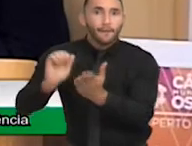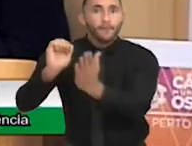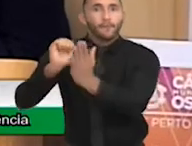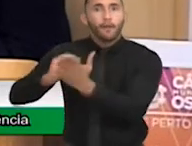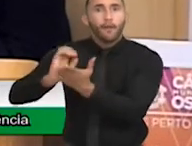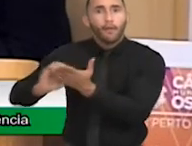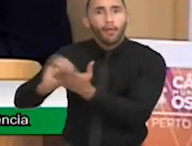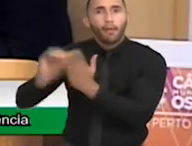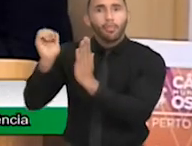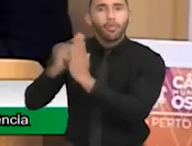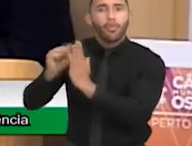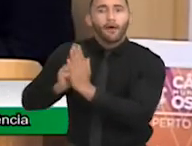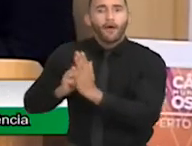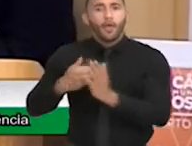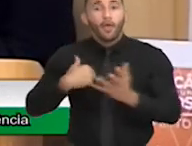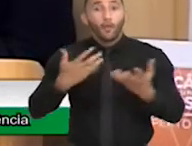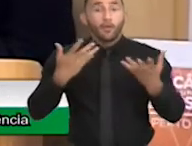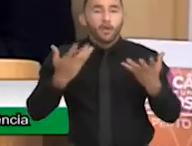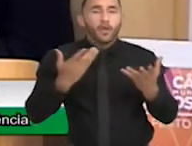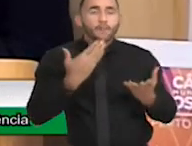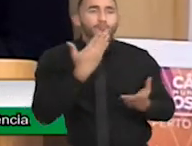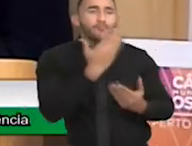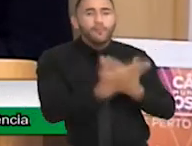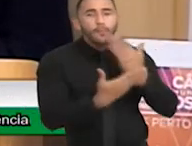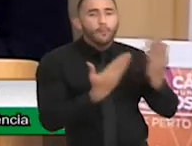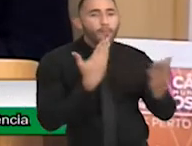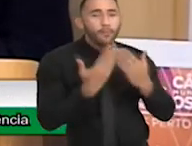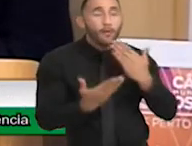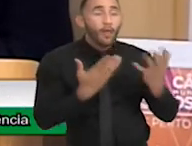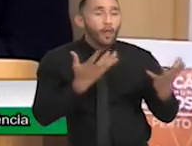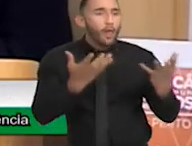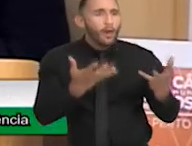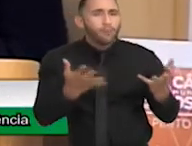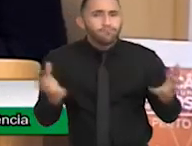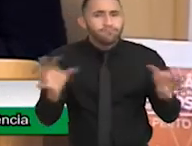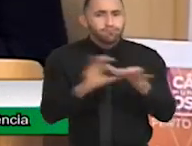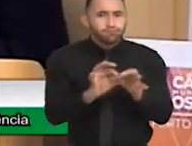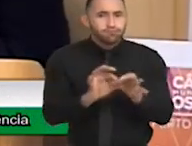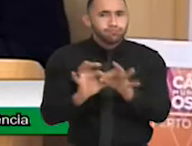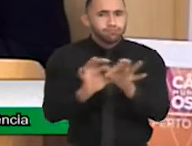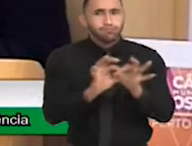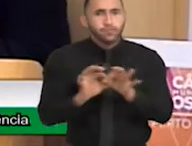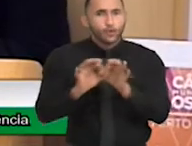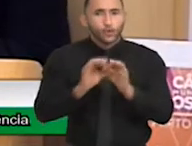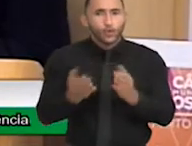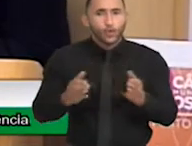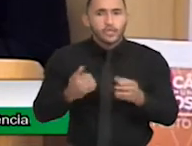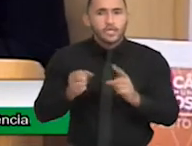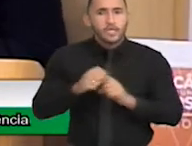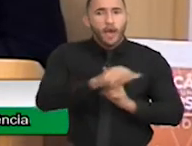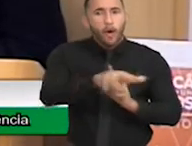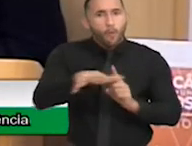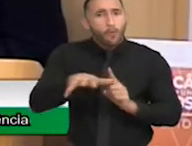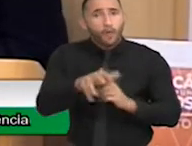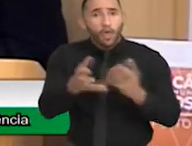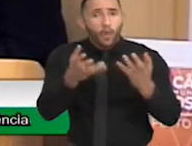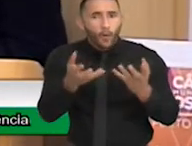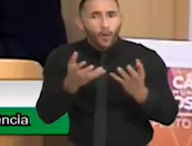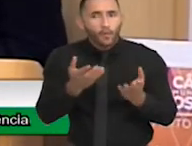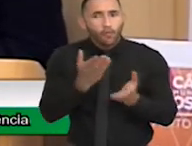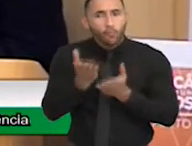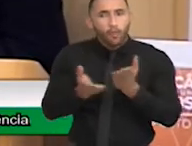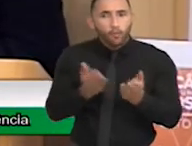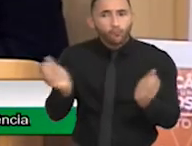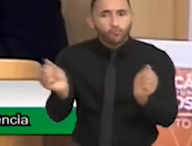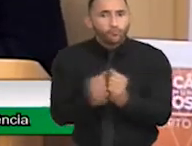locais que eu gostaria de fazer para poder ter o objetivo de integração social. Aliás, esse é um dos motivos que não funciona